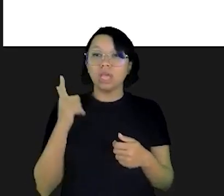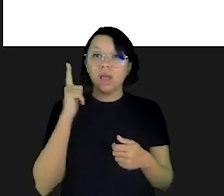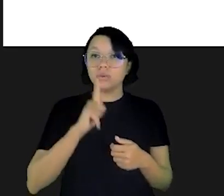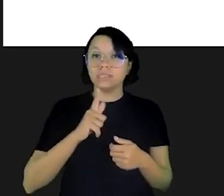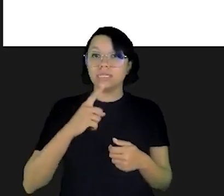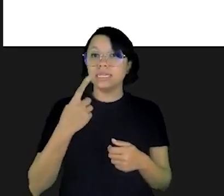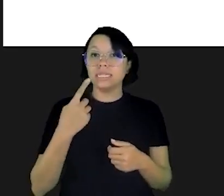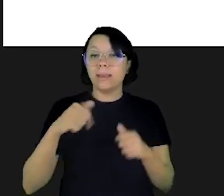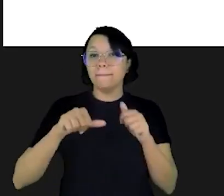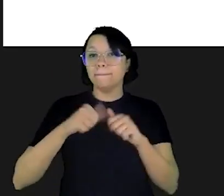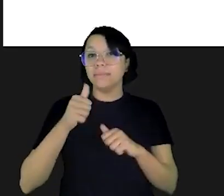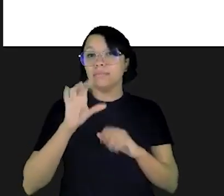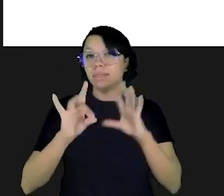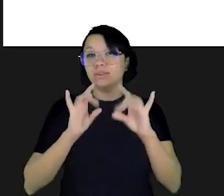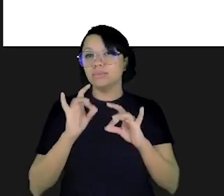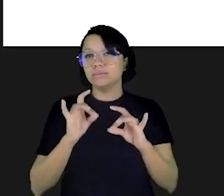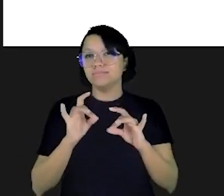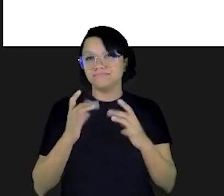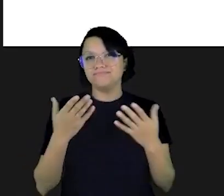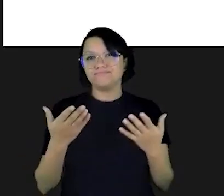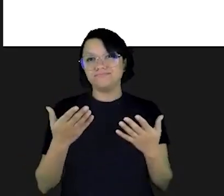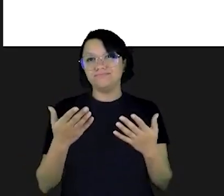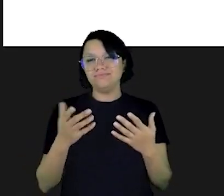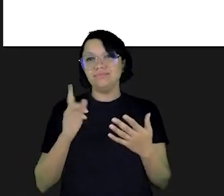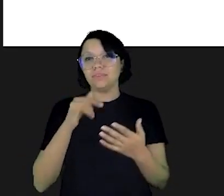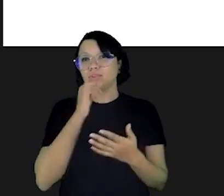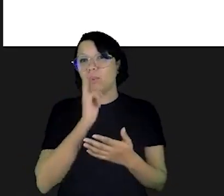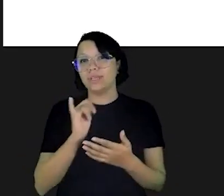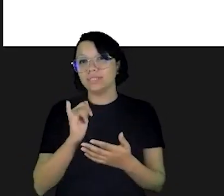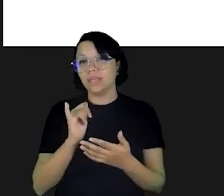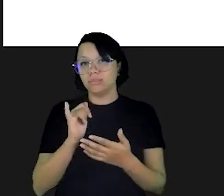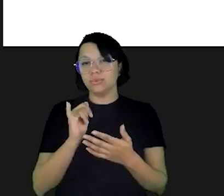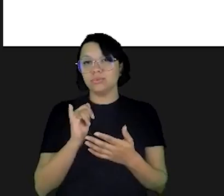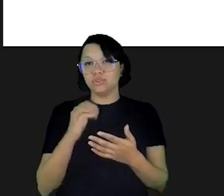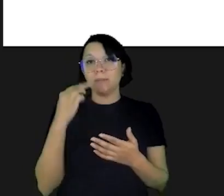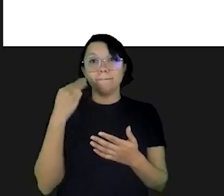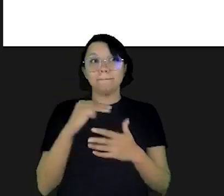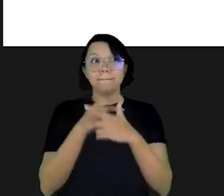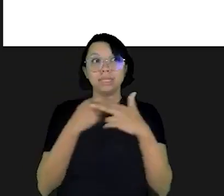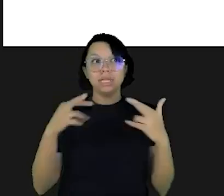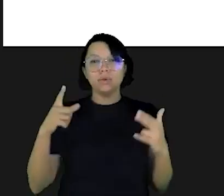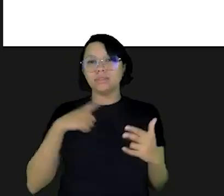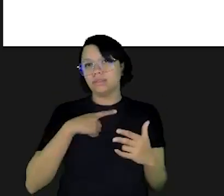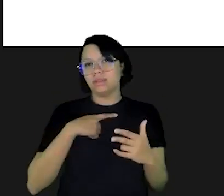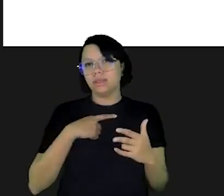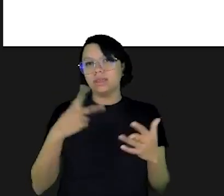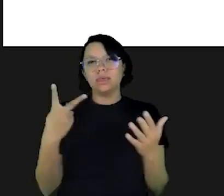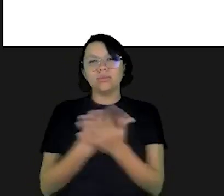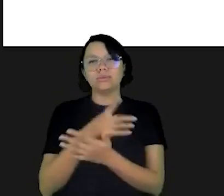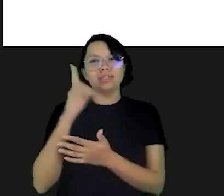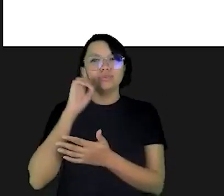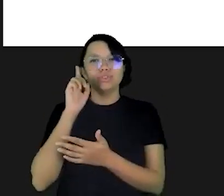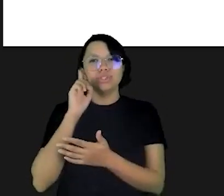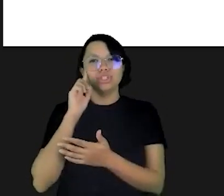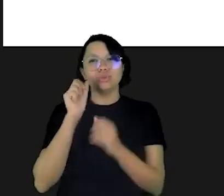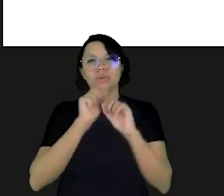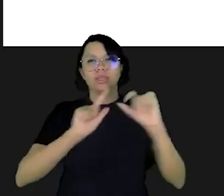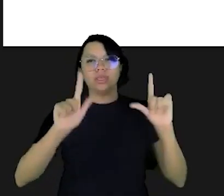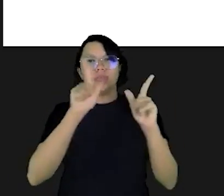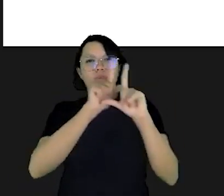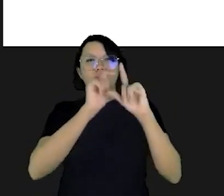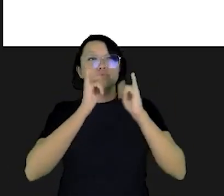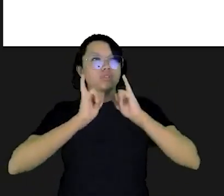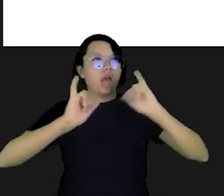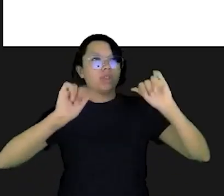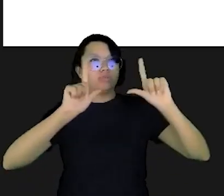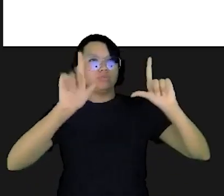que estava suprida pela primeira opção é apenas mais um milhões de exemplos que a gente tem para dar no dia a dia